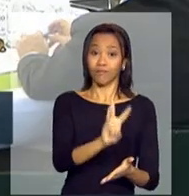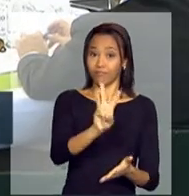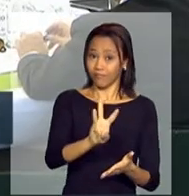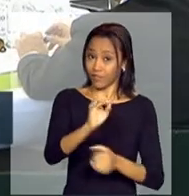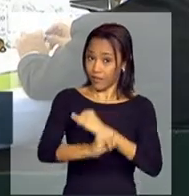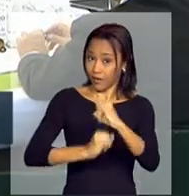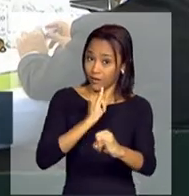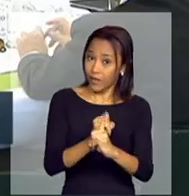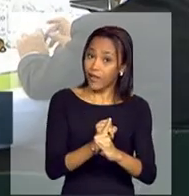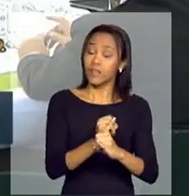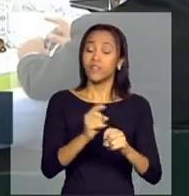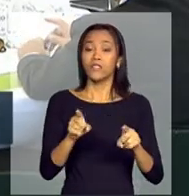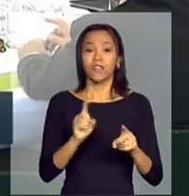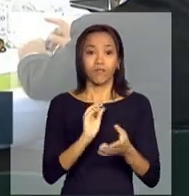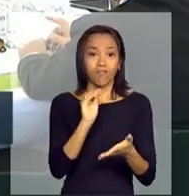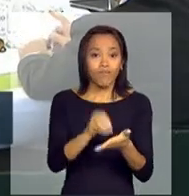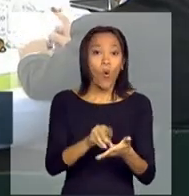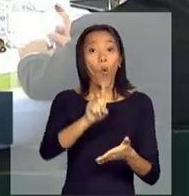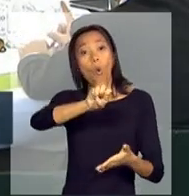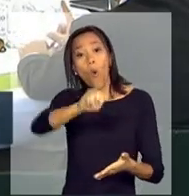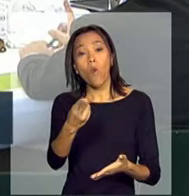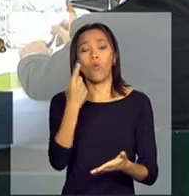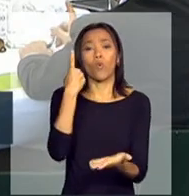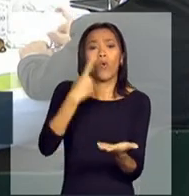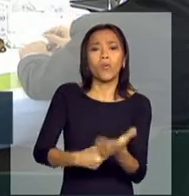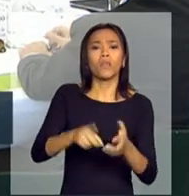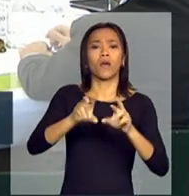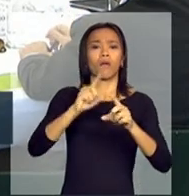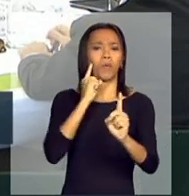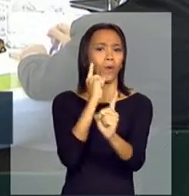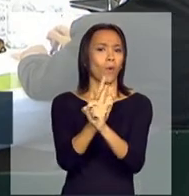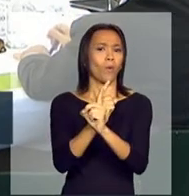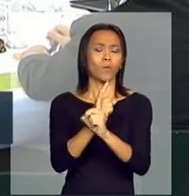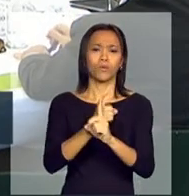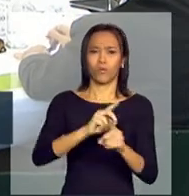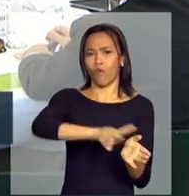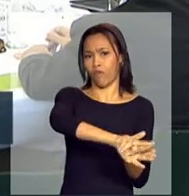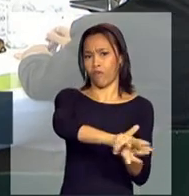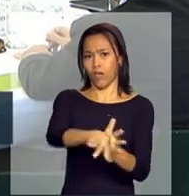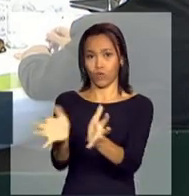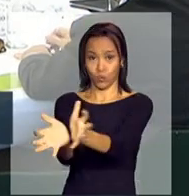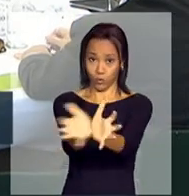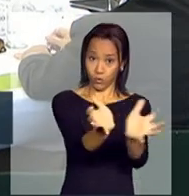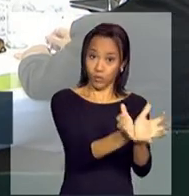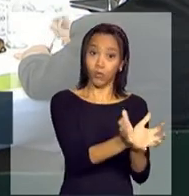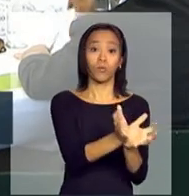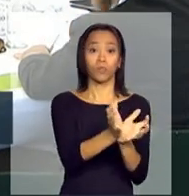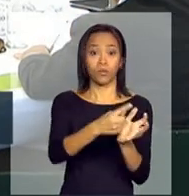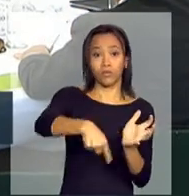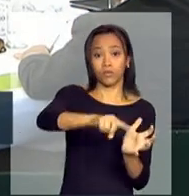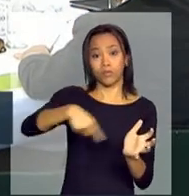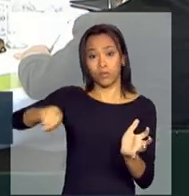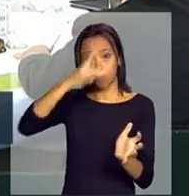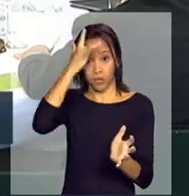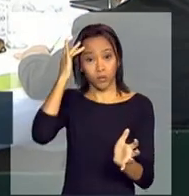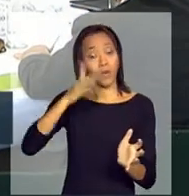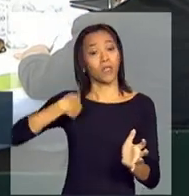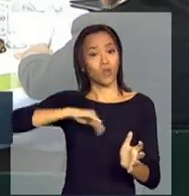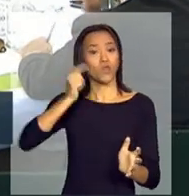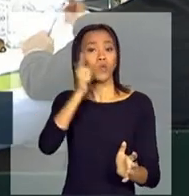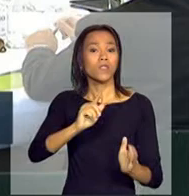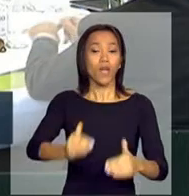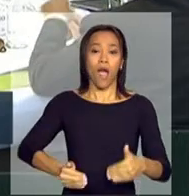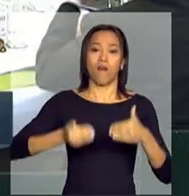respostas específicas, ou marcar audiências com os vários movimentos, para que a gente continue avançando cada vez mais.